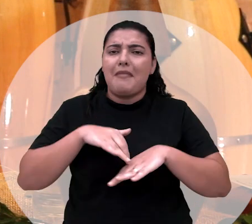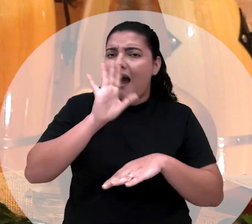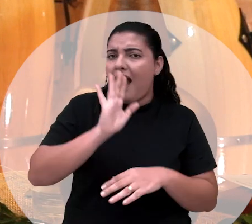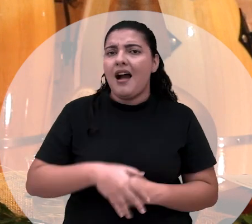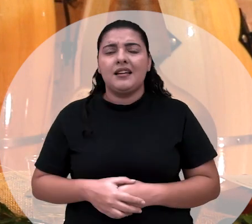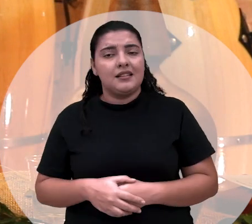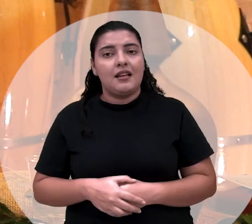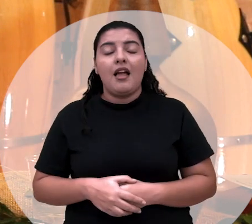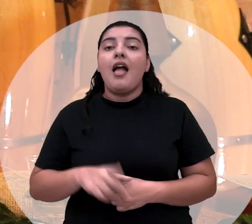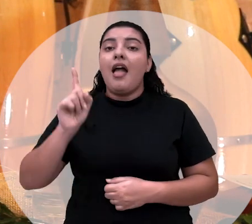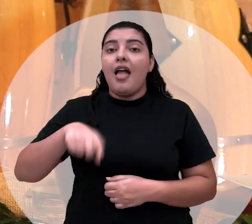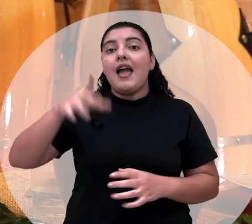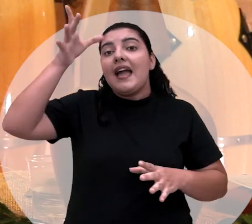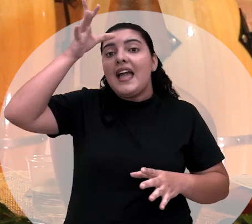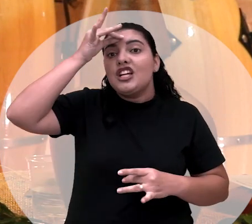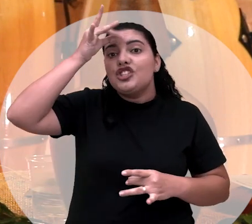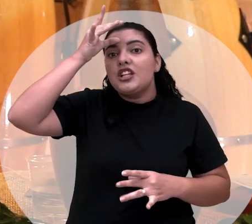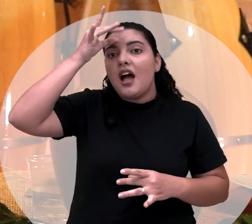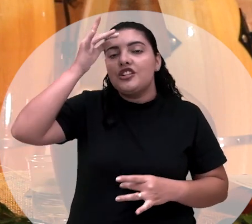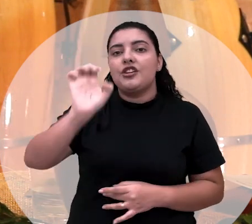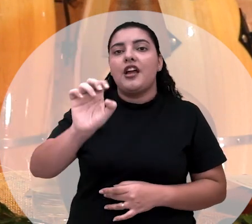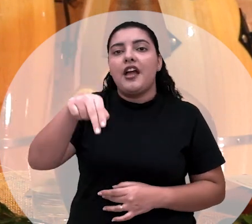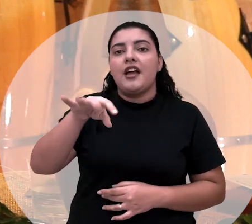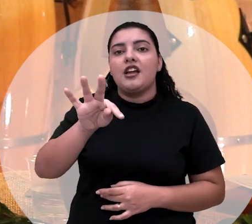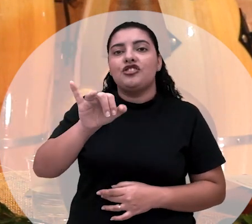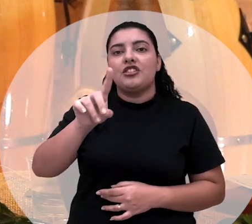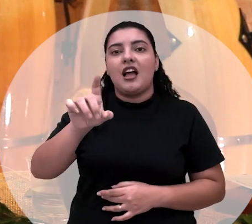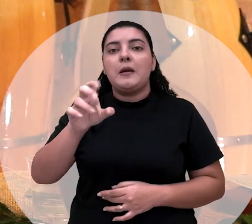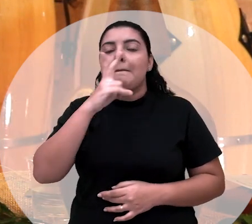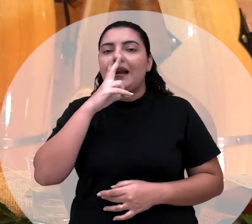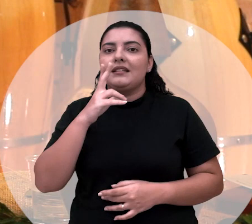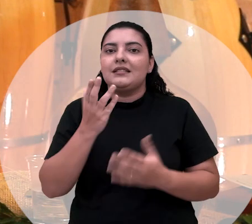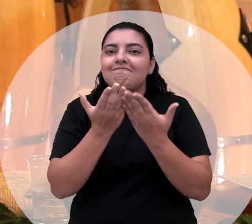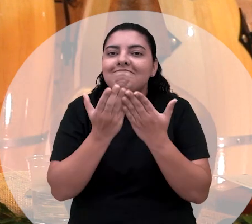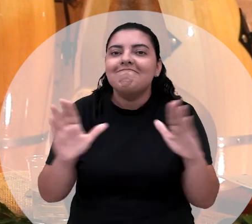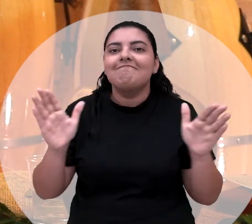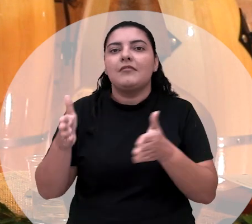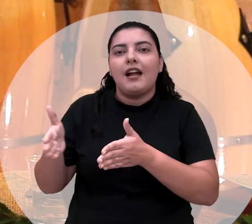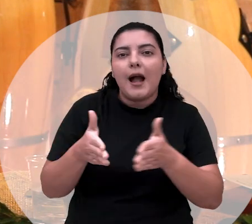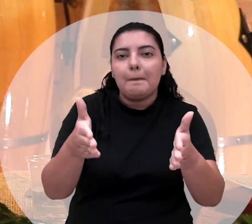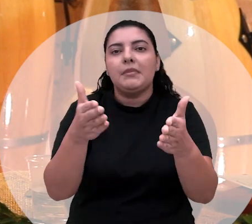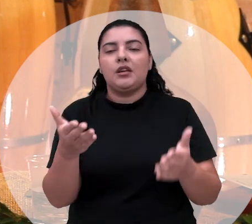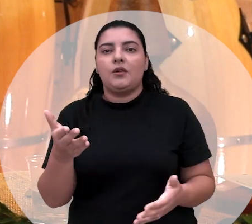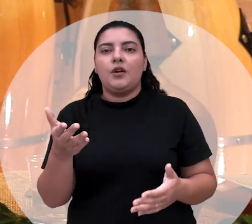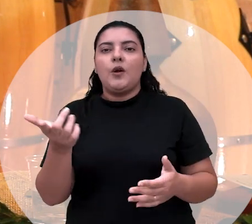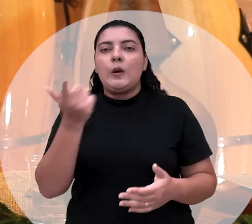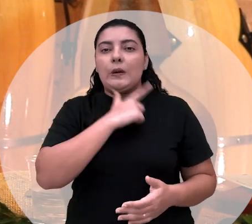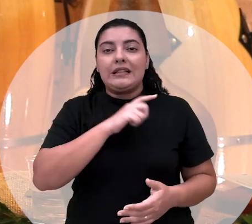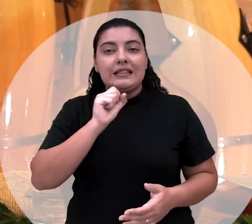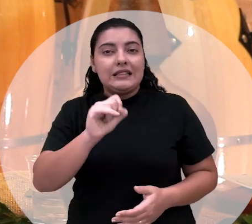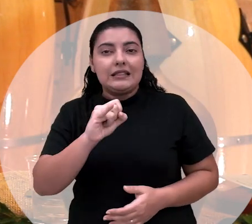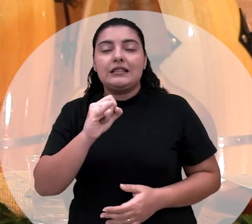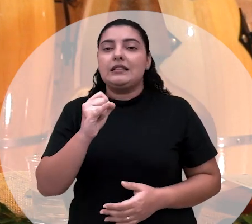Ela é uma entidade que eu posso dizer assim, ela abre caminho, ela te cura, se você